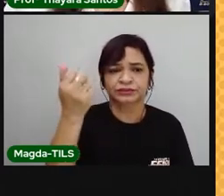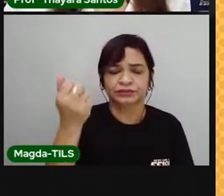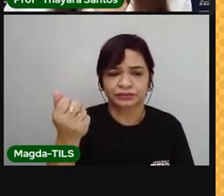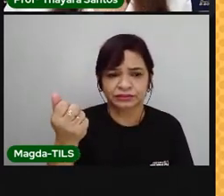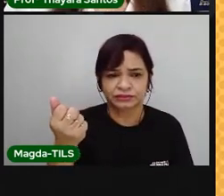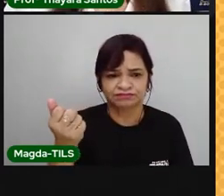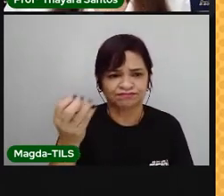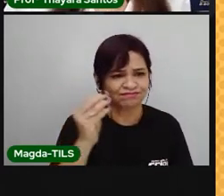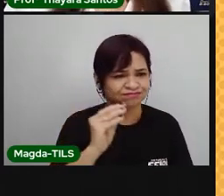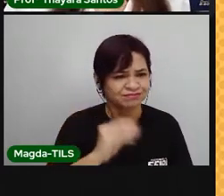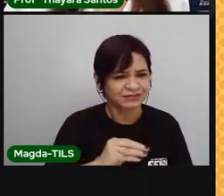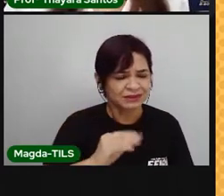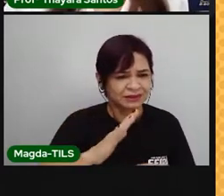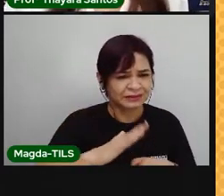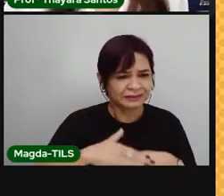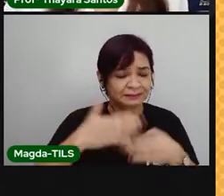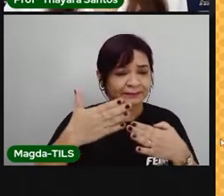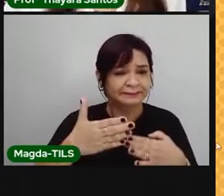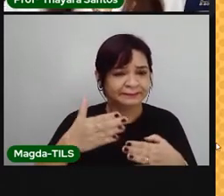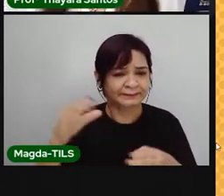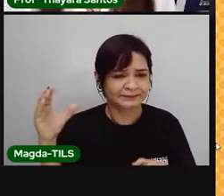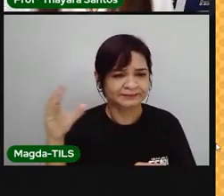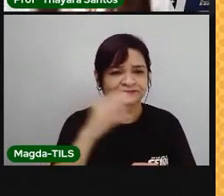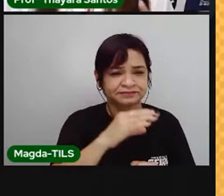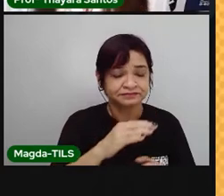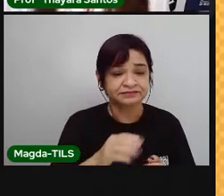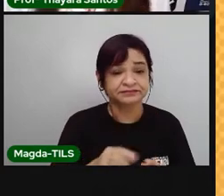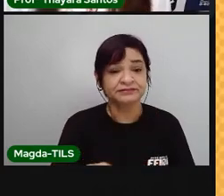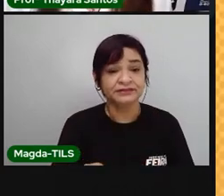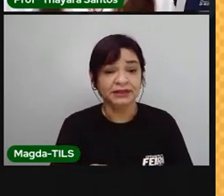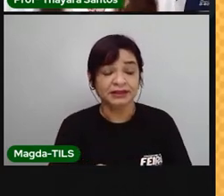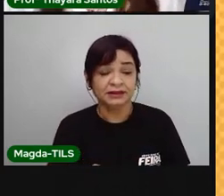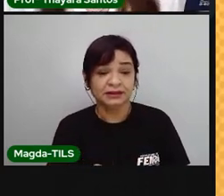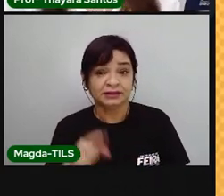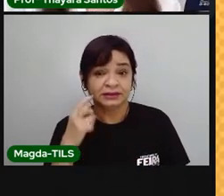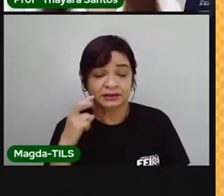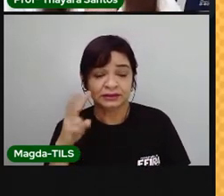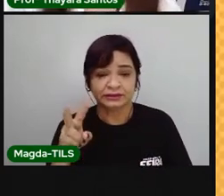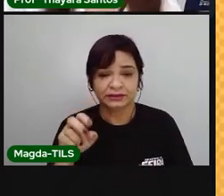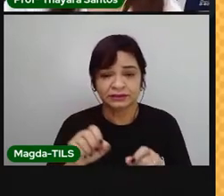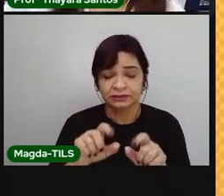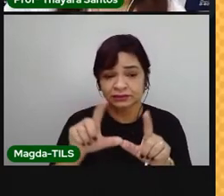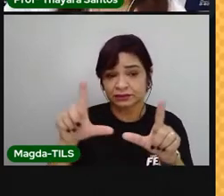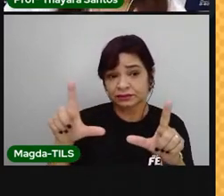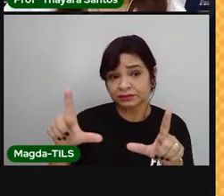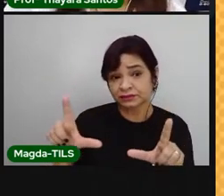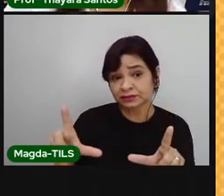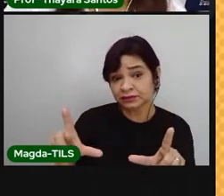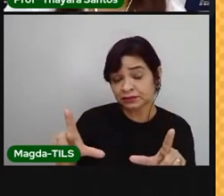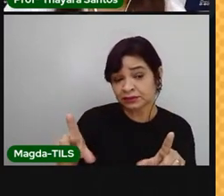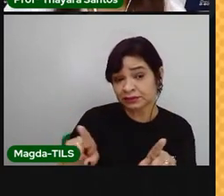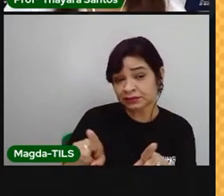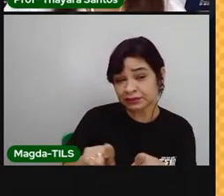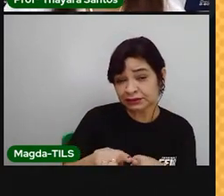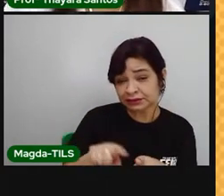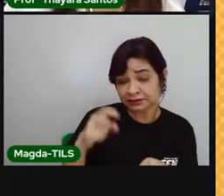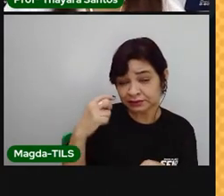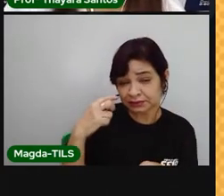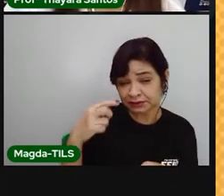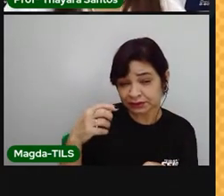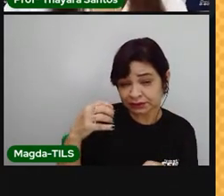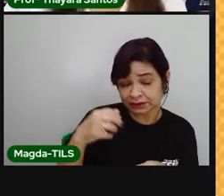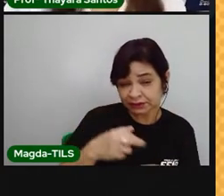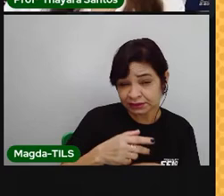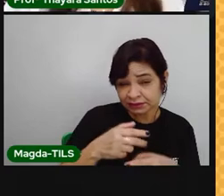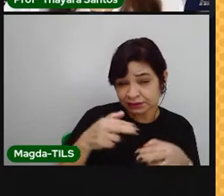né? Eles intensificam esse processo. E, além disso, no próprio vídeo ela falou sobre a pecuária intensiva. Por que a